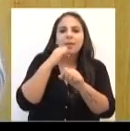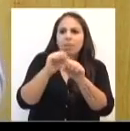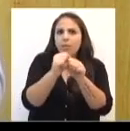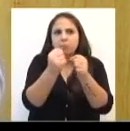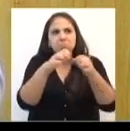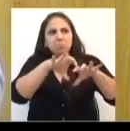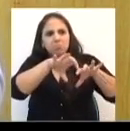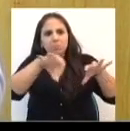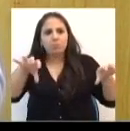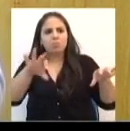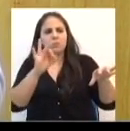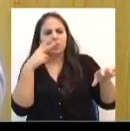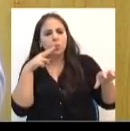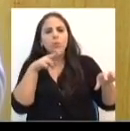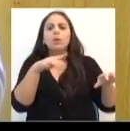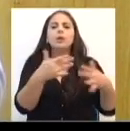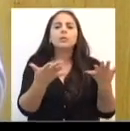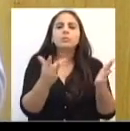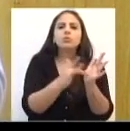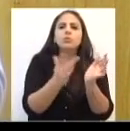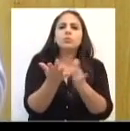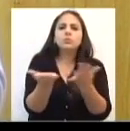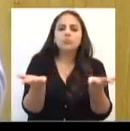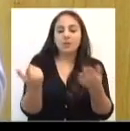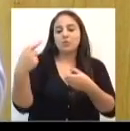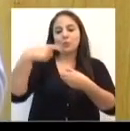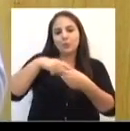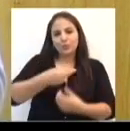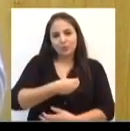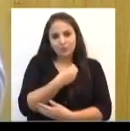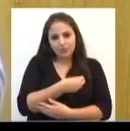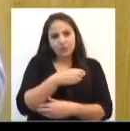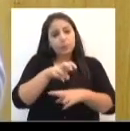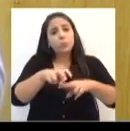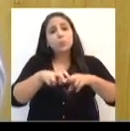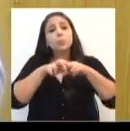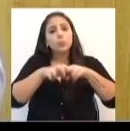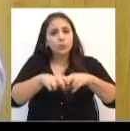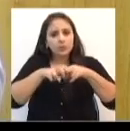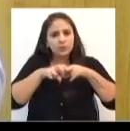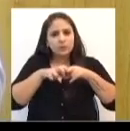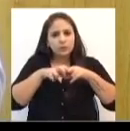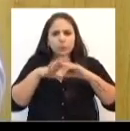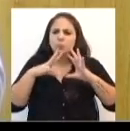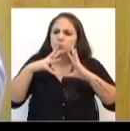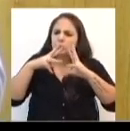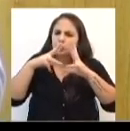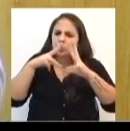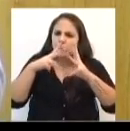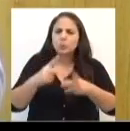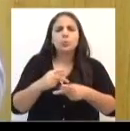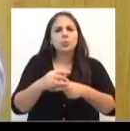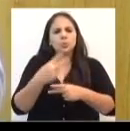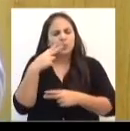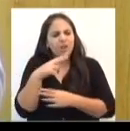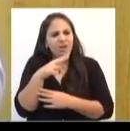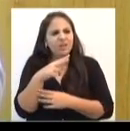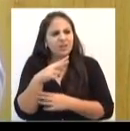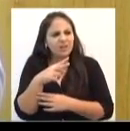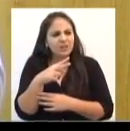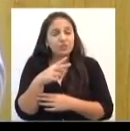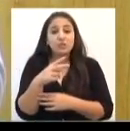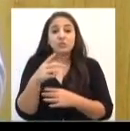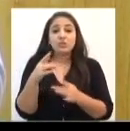Onde colocaram Jesus? Jesus ressuscitou. Por isso, túmulo aberto, Jesus ressuscitado,